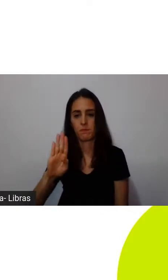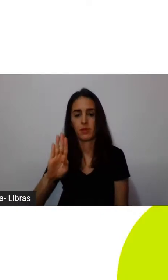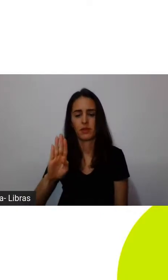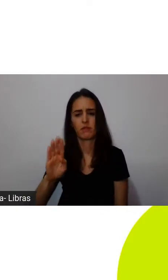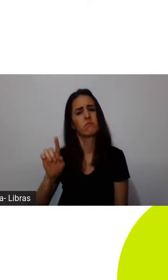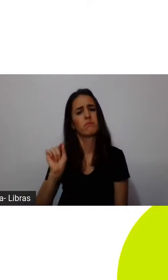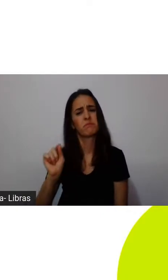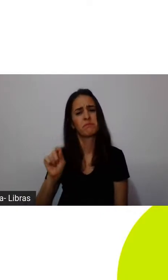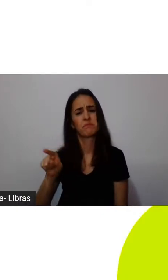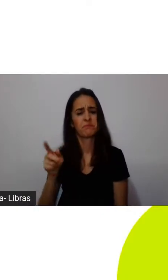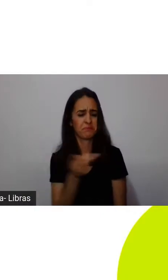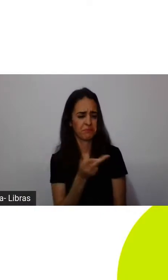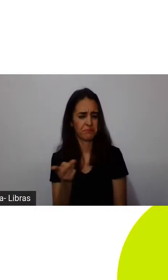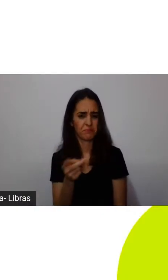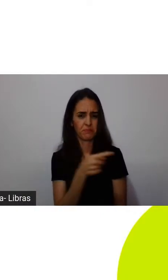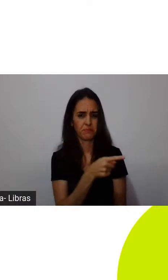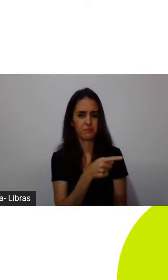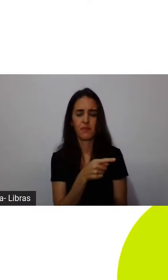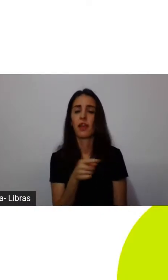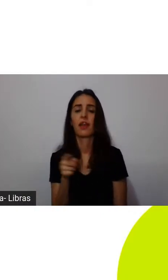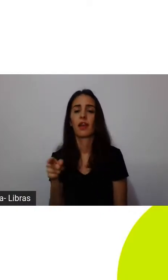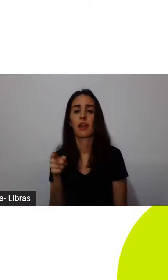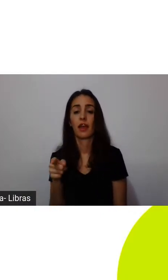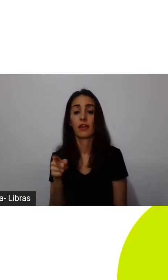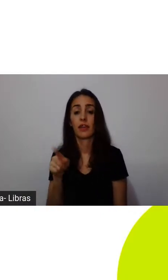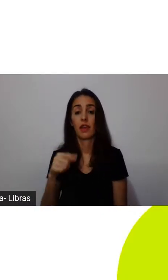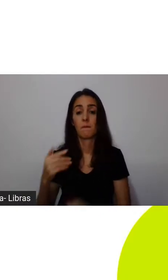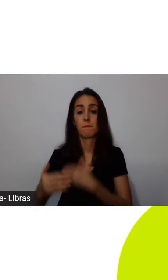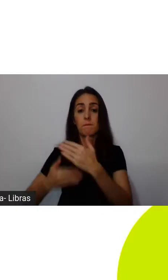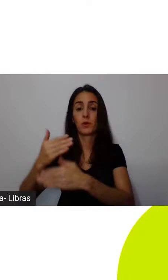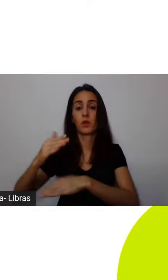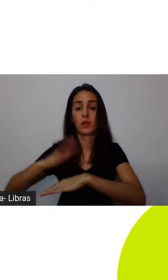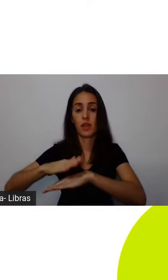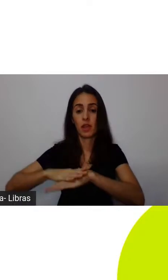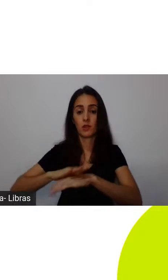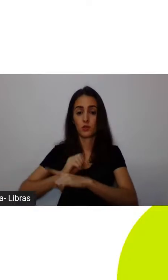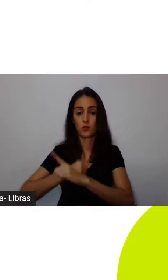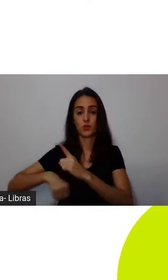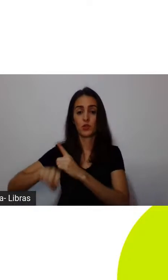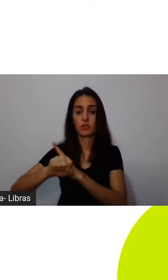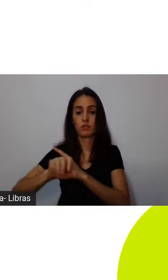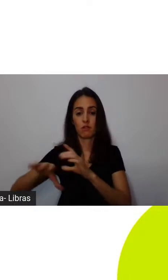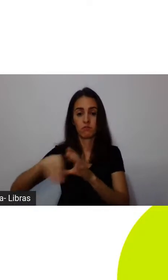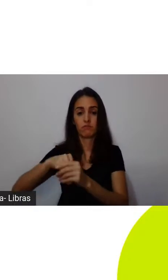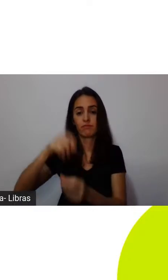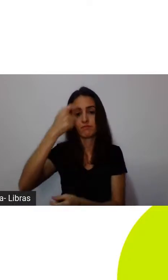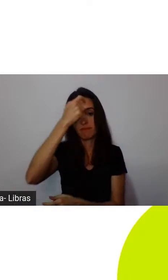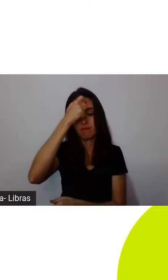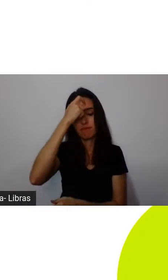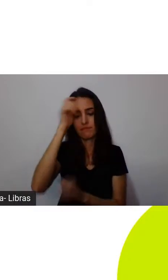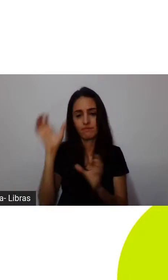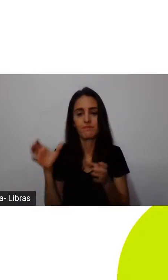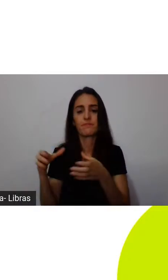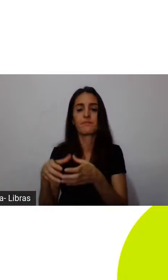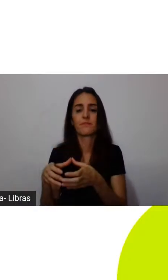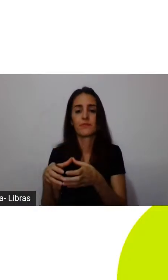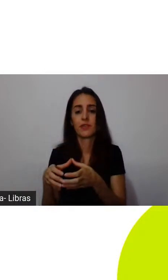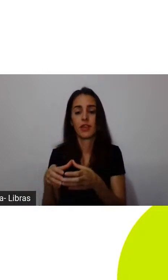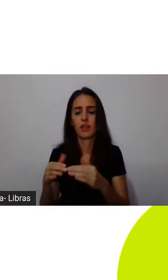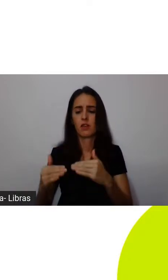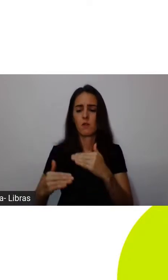introduzir o progresso social na consciência coletiva e entender o progresso como